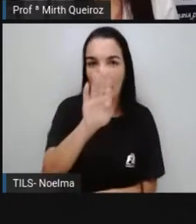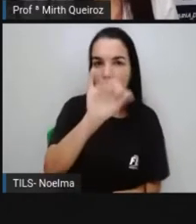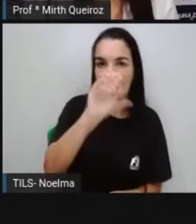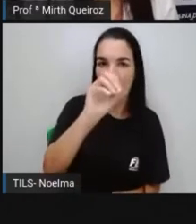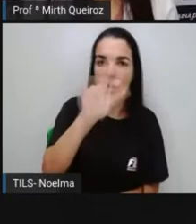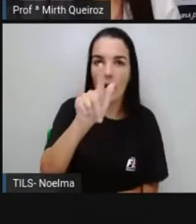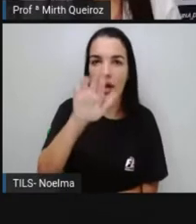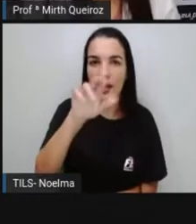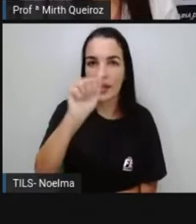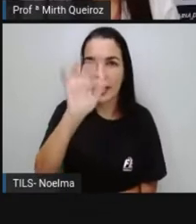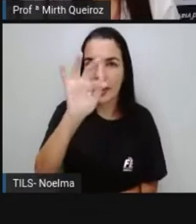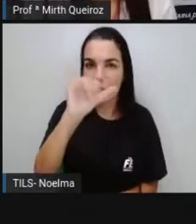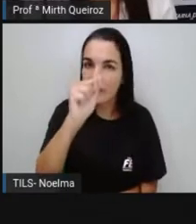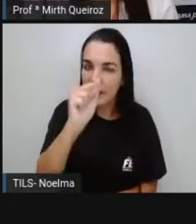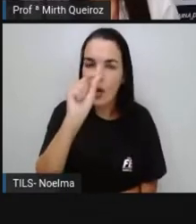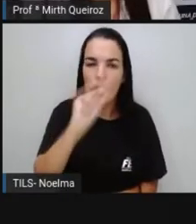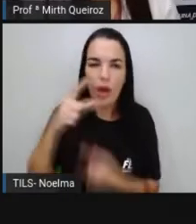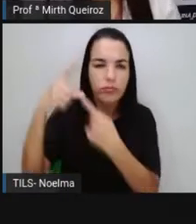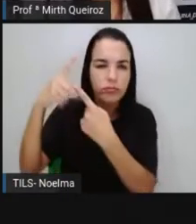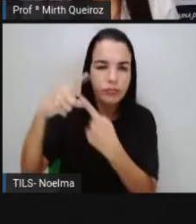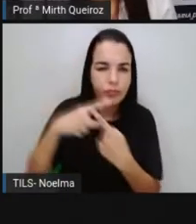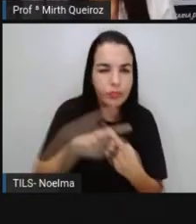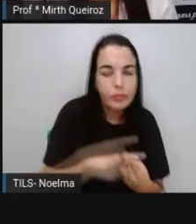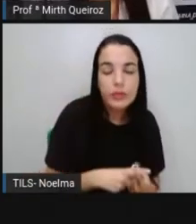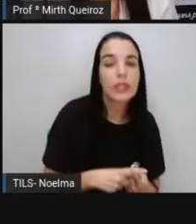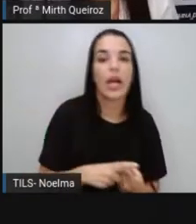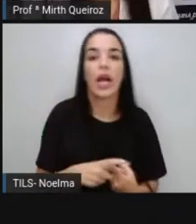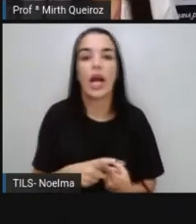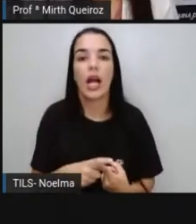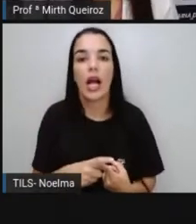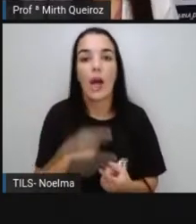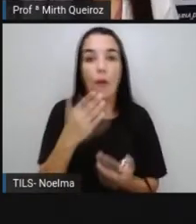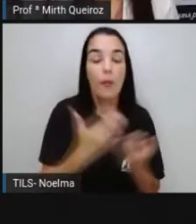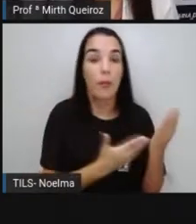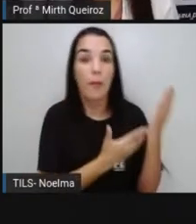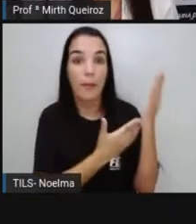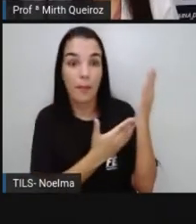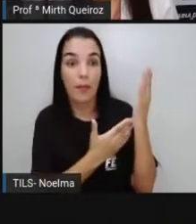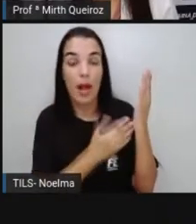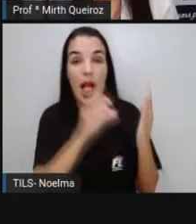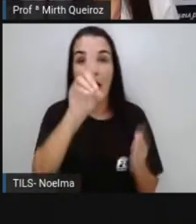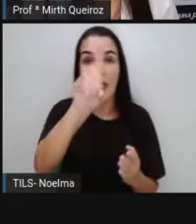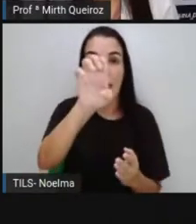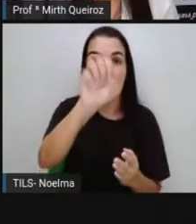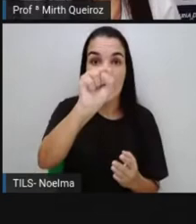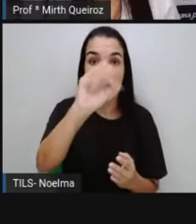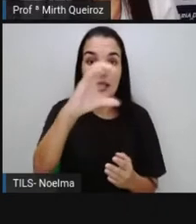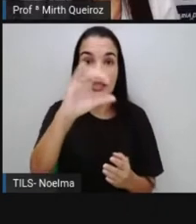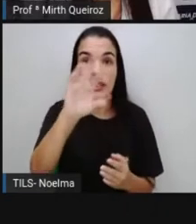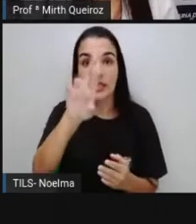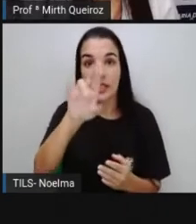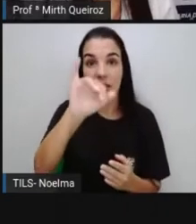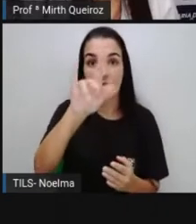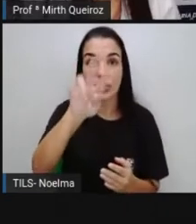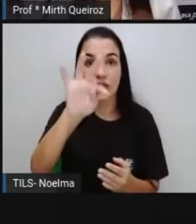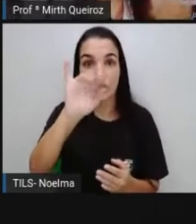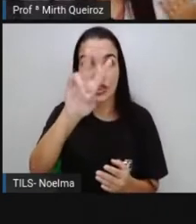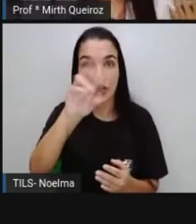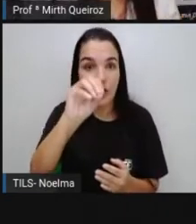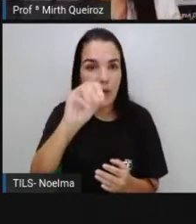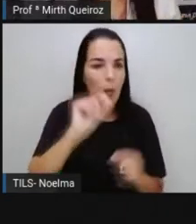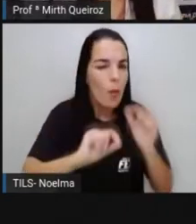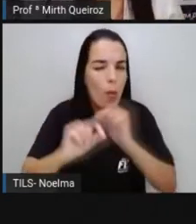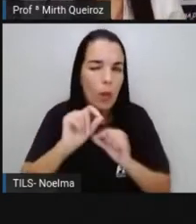texto descritivo, a tipologia descritiva, né? De texto descritivo, possui textos que vão relatar e descrever acontecimentos,